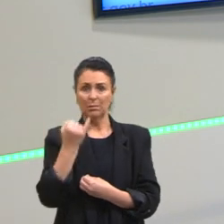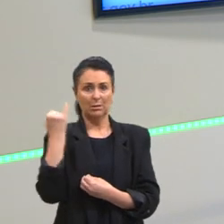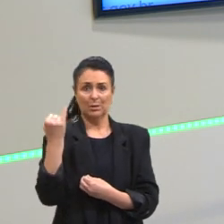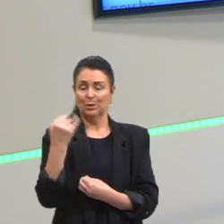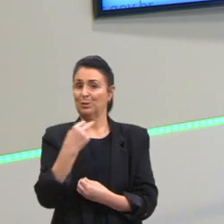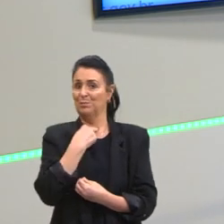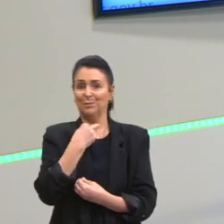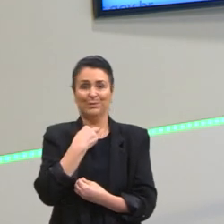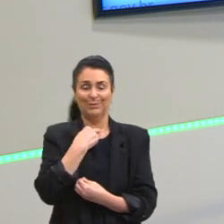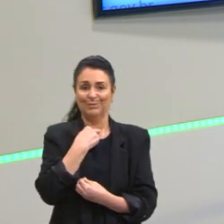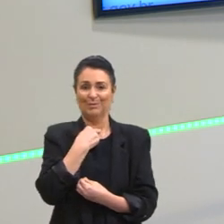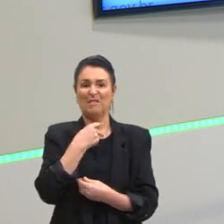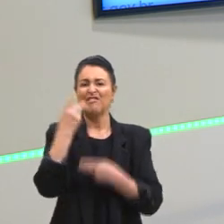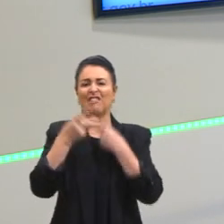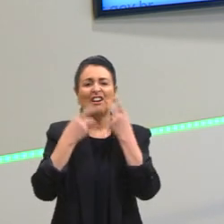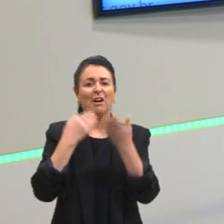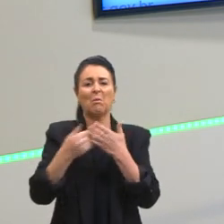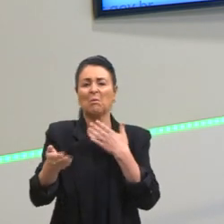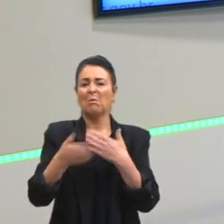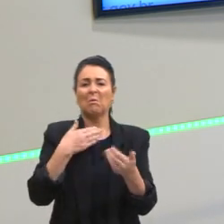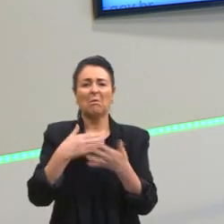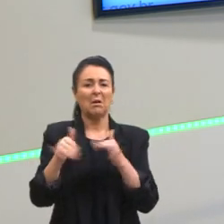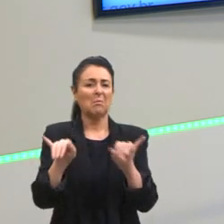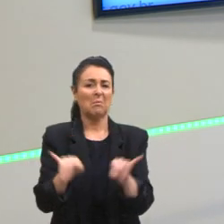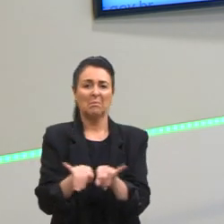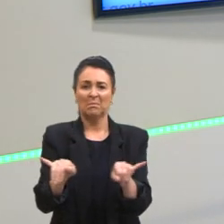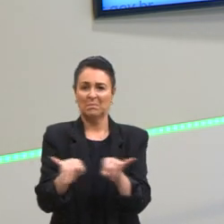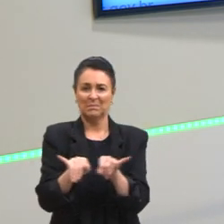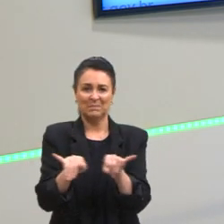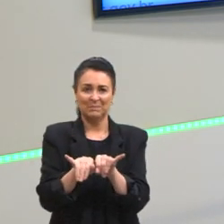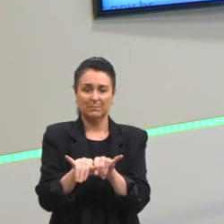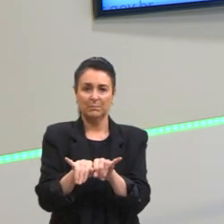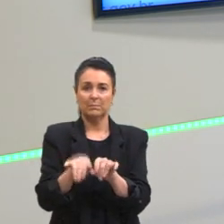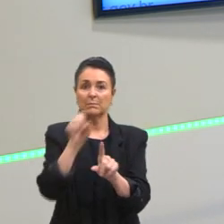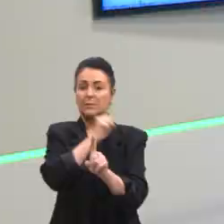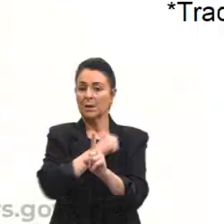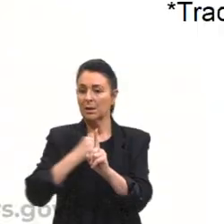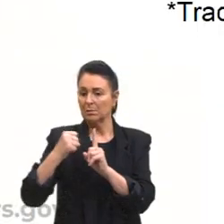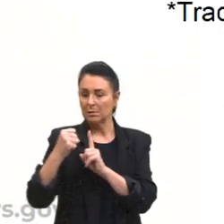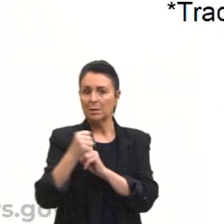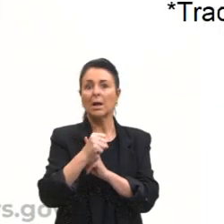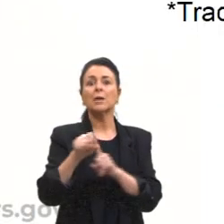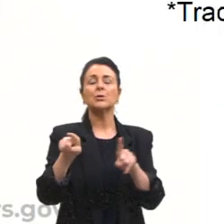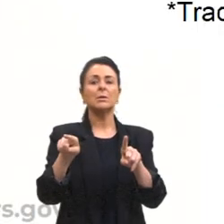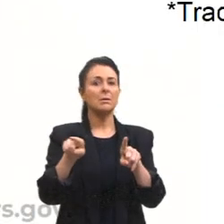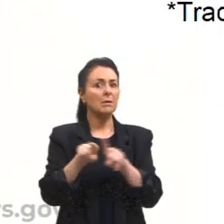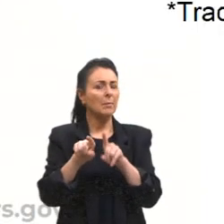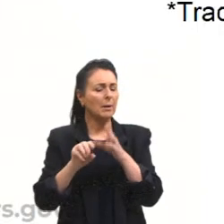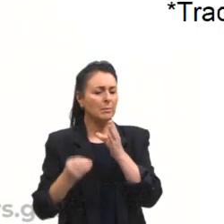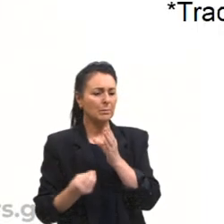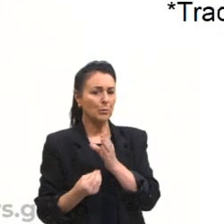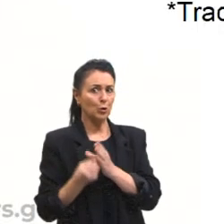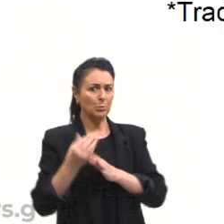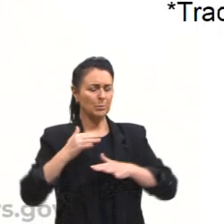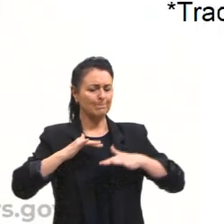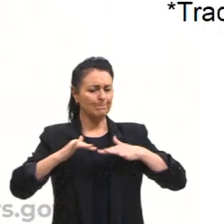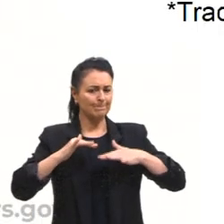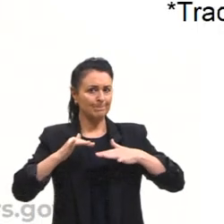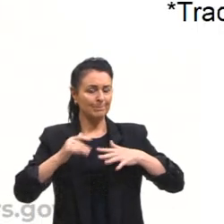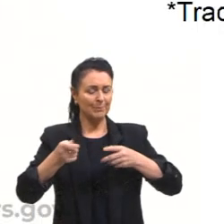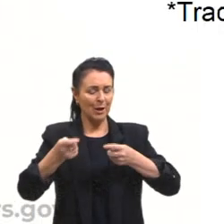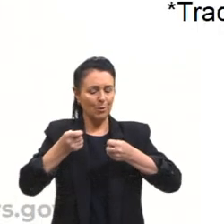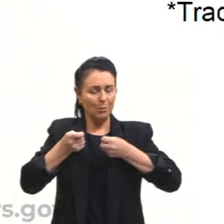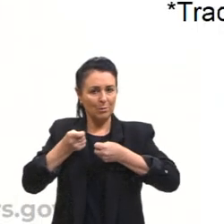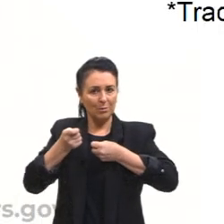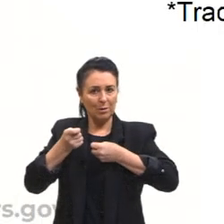sociólogo. Bom, a sociedade também, ela vai produzir mecanismos para controlar as pessoas. É evidente,